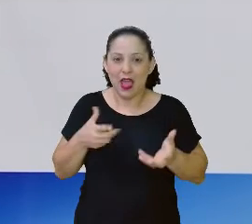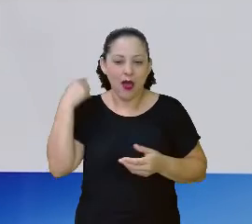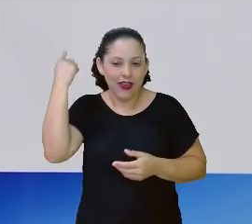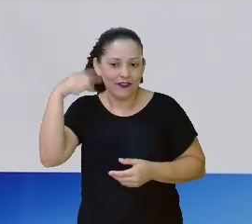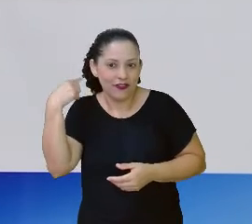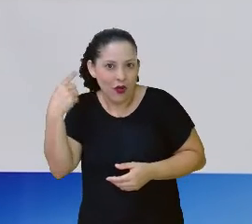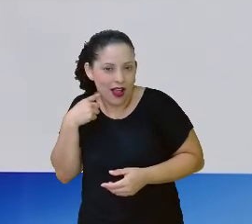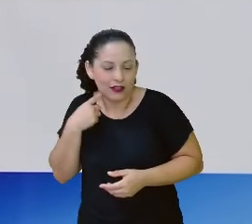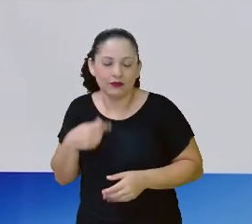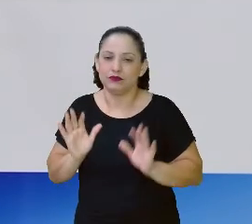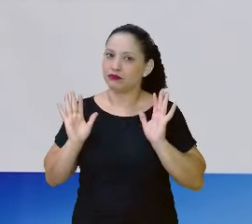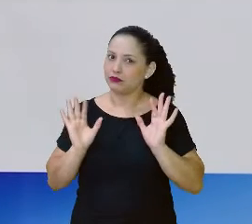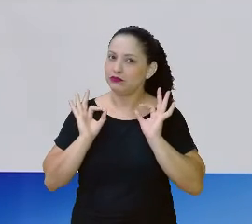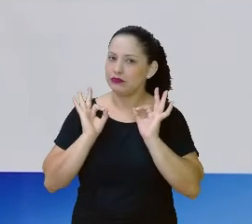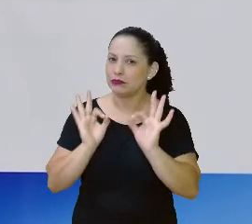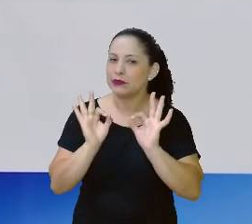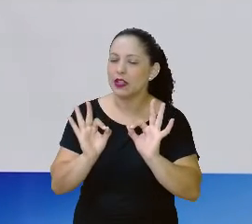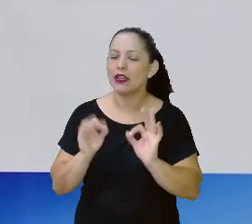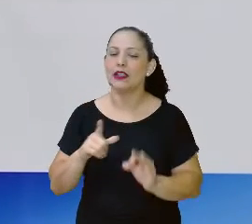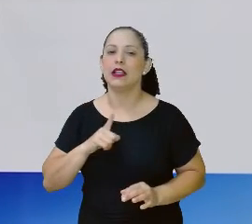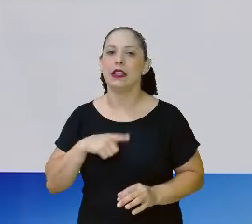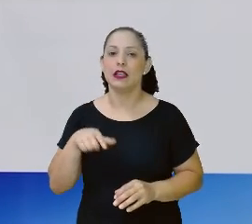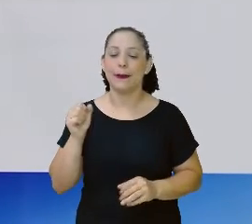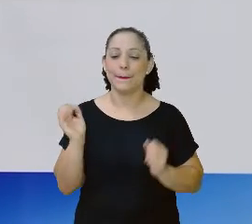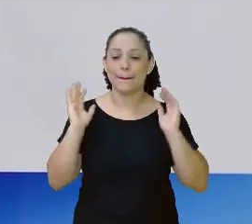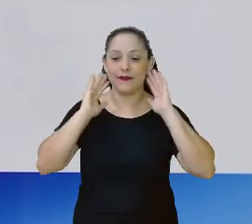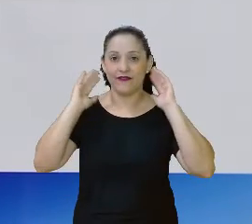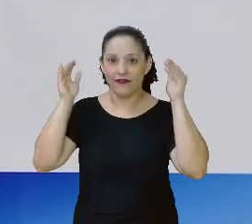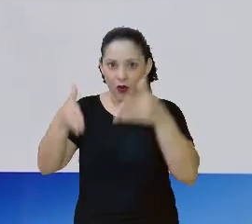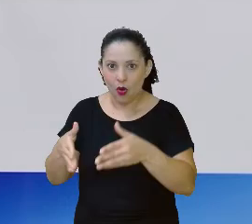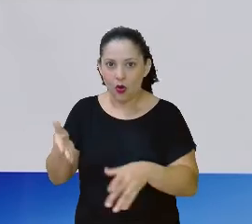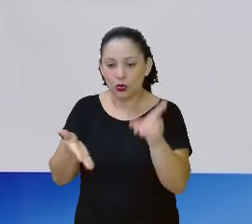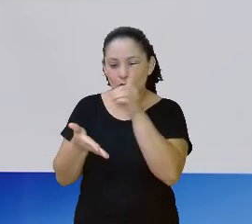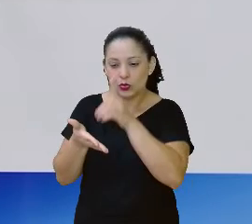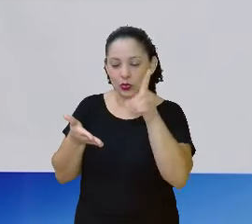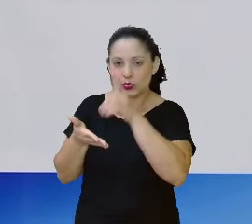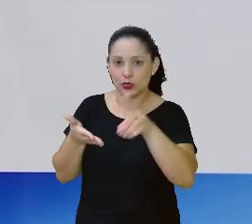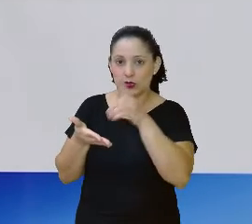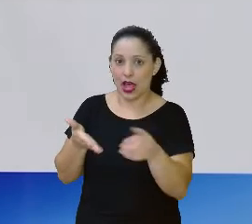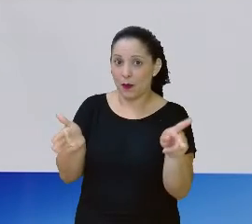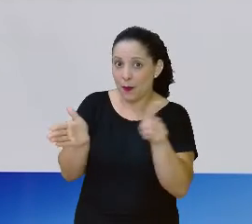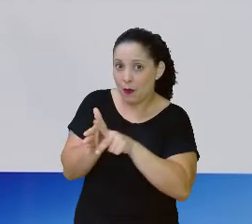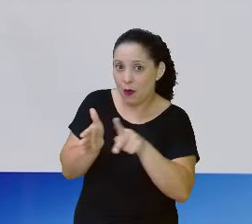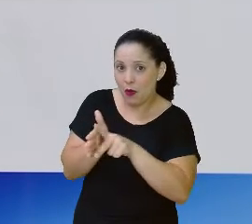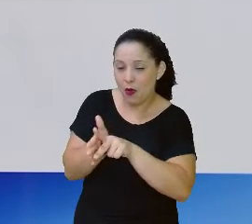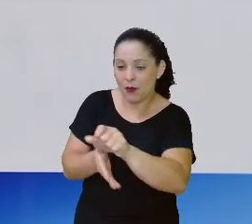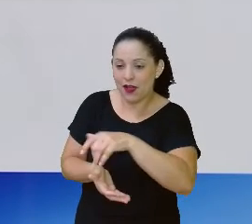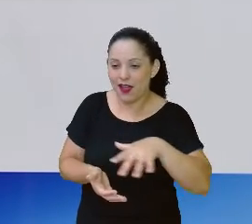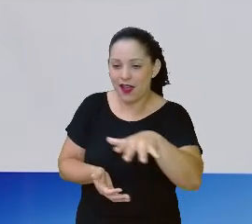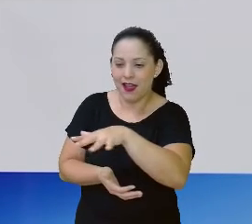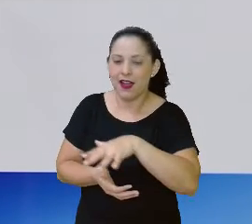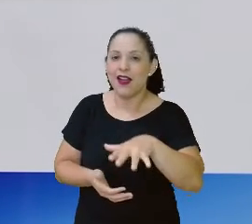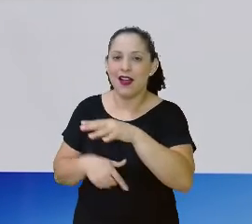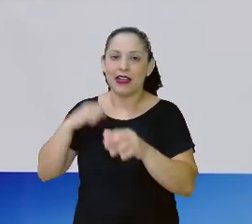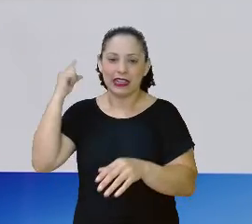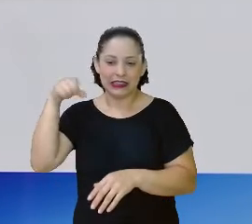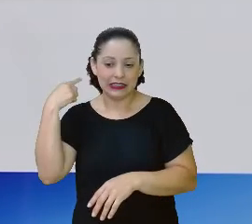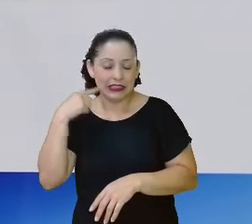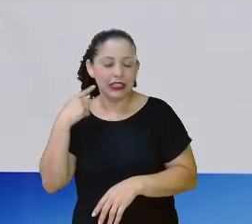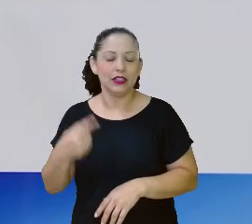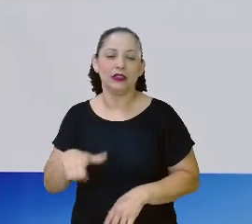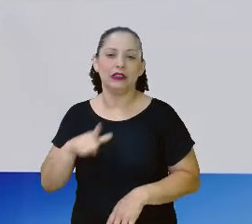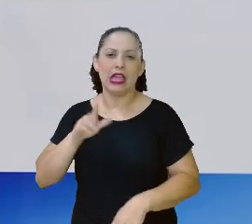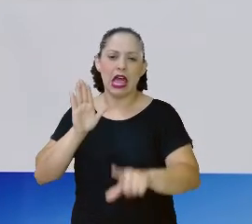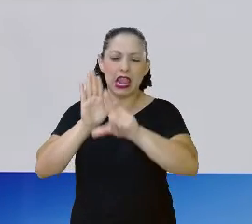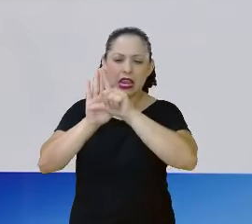Você vai usar um dicionário ali específico, que tem palavras que são usuais no campo do direito. Nas leis, para saber